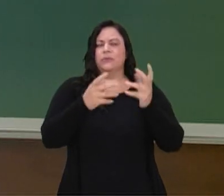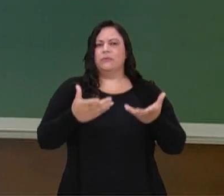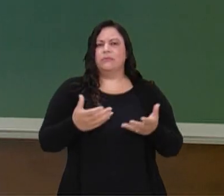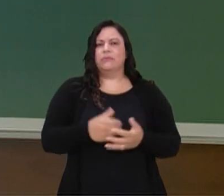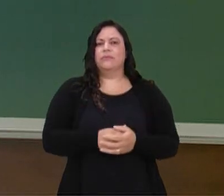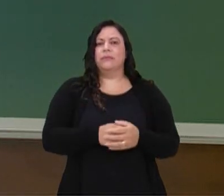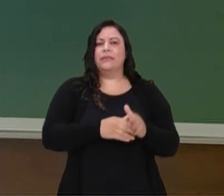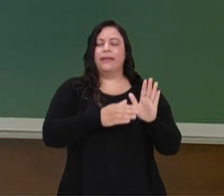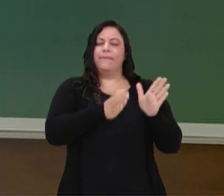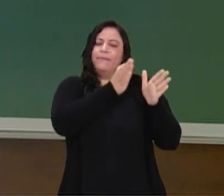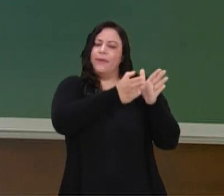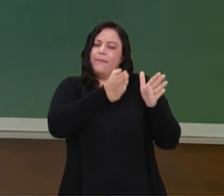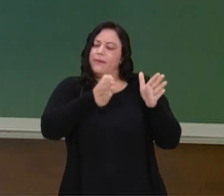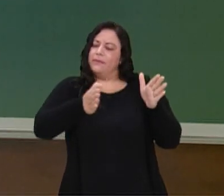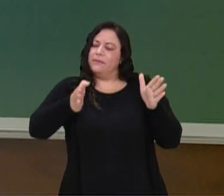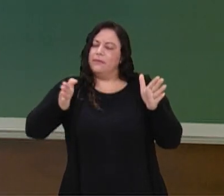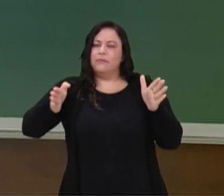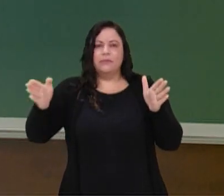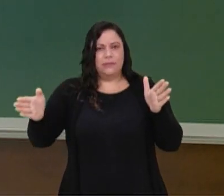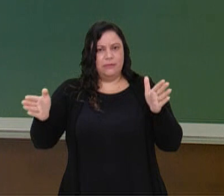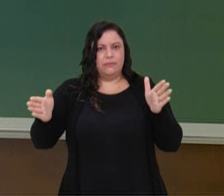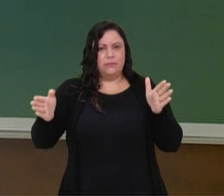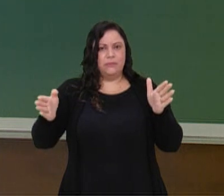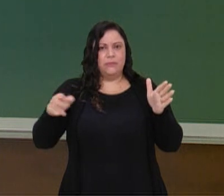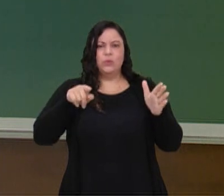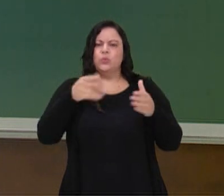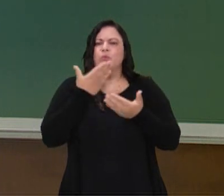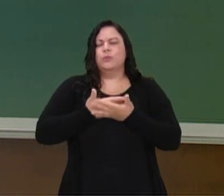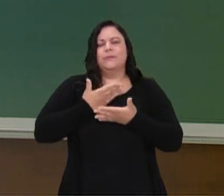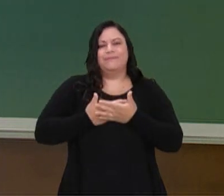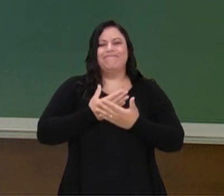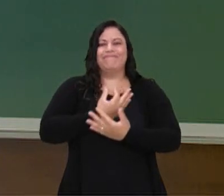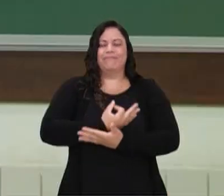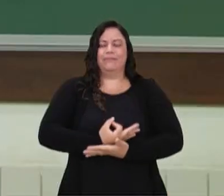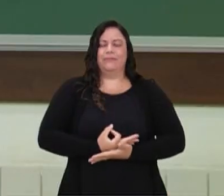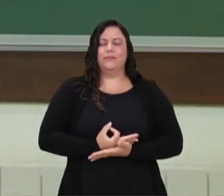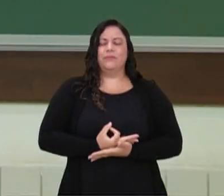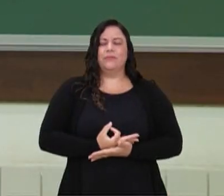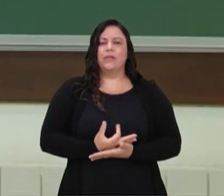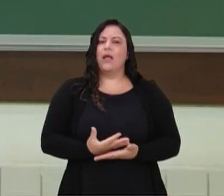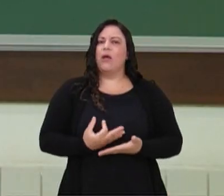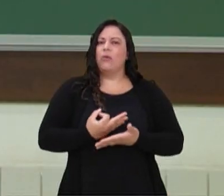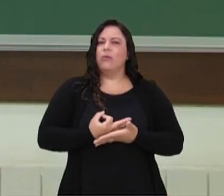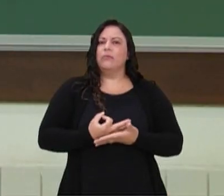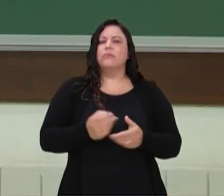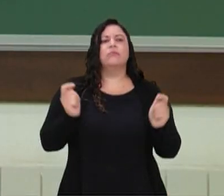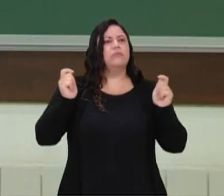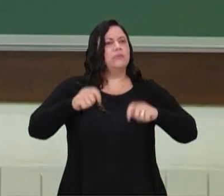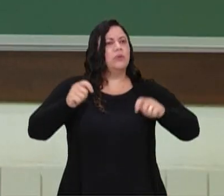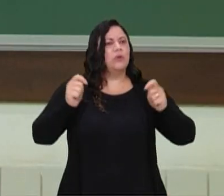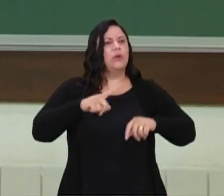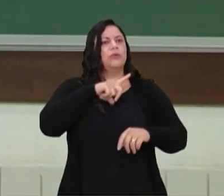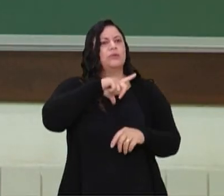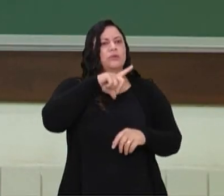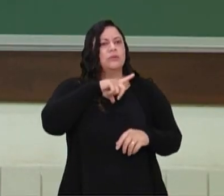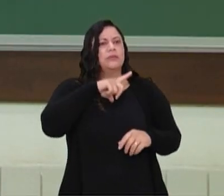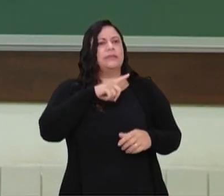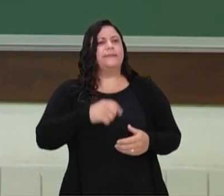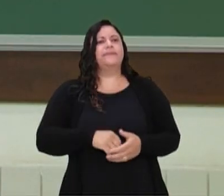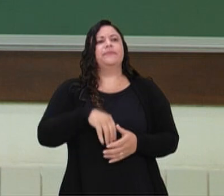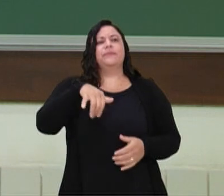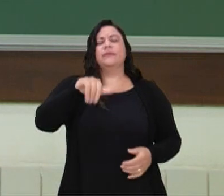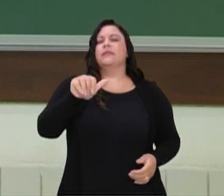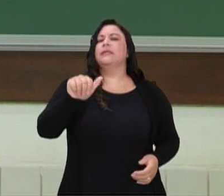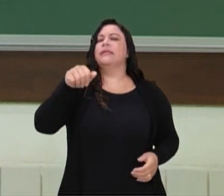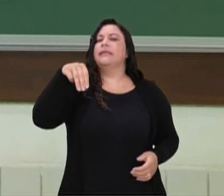etapas. Então, quando eu vou fazer uma aula de yoga, a minha aula pode ter o yama,